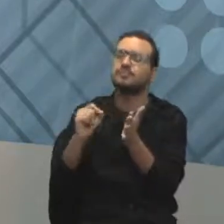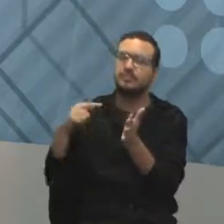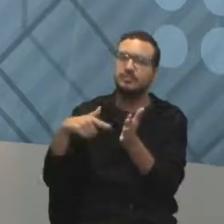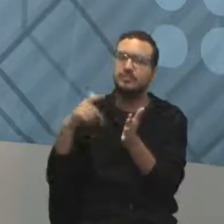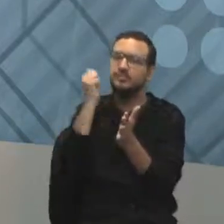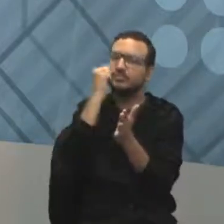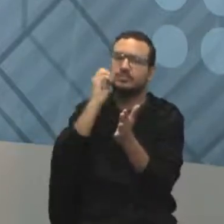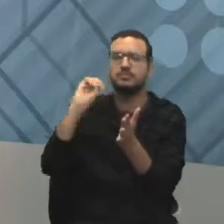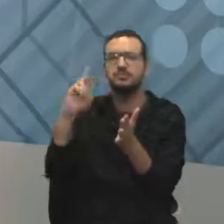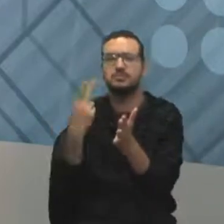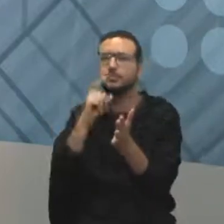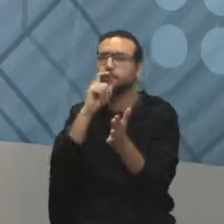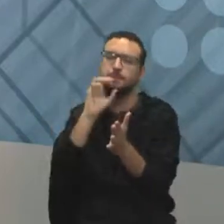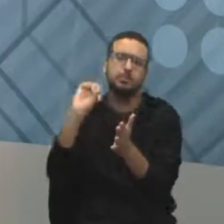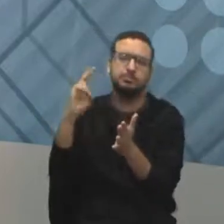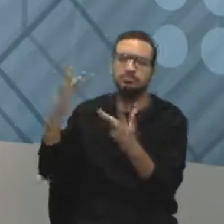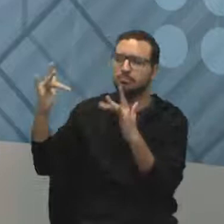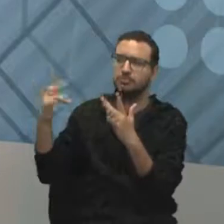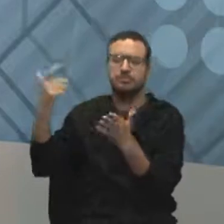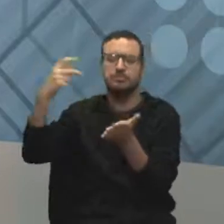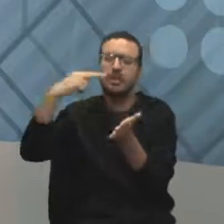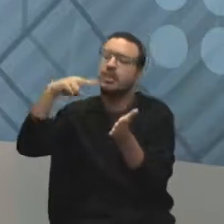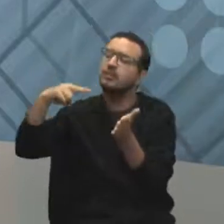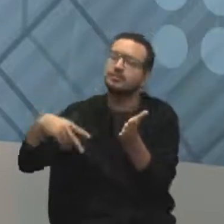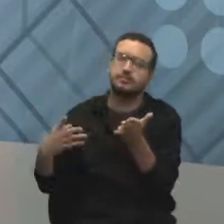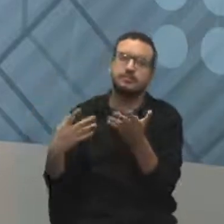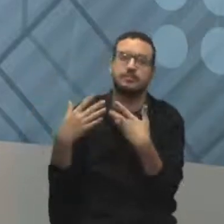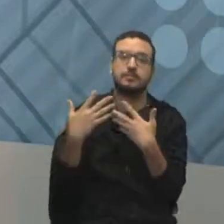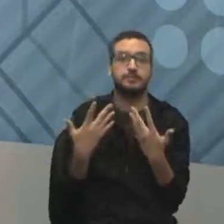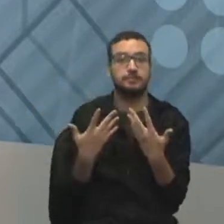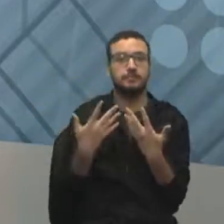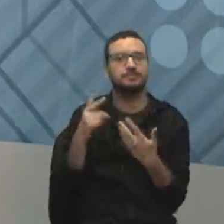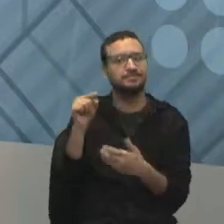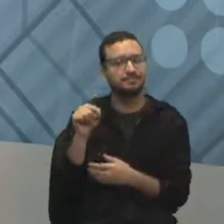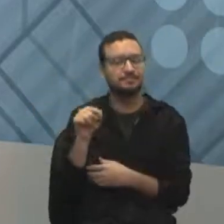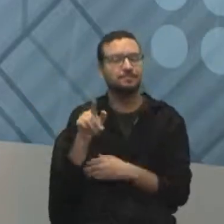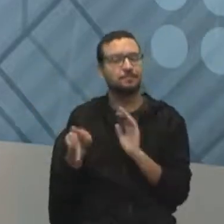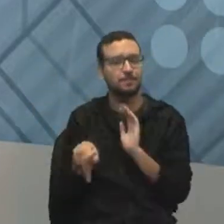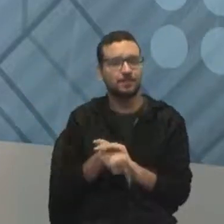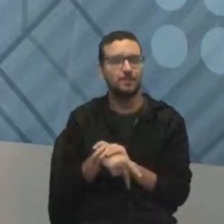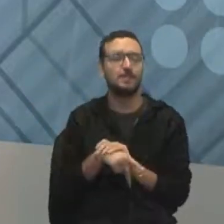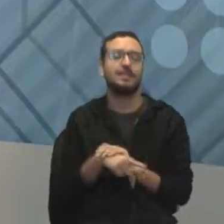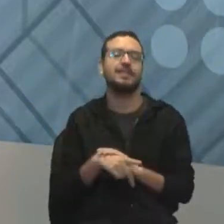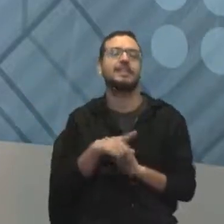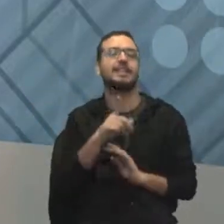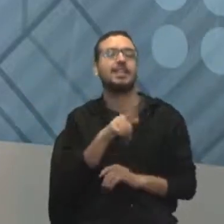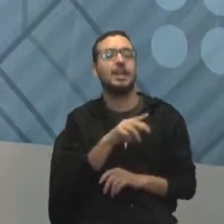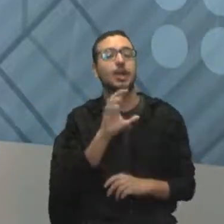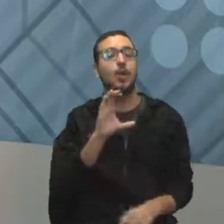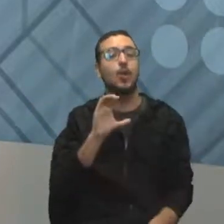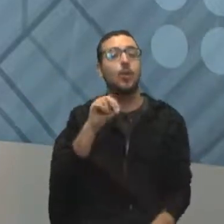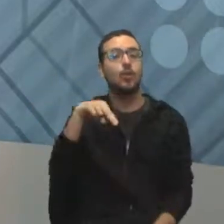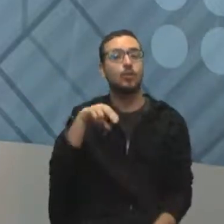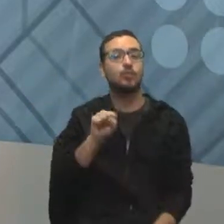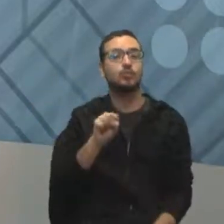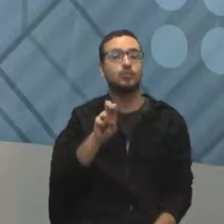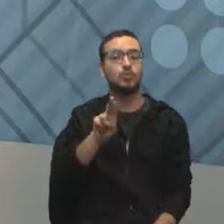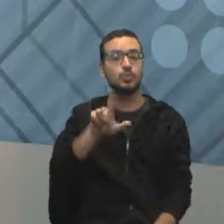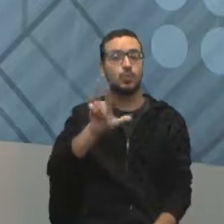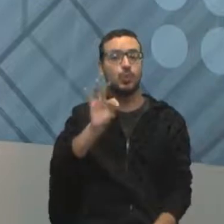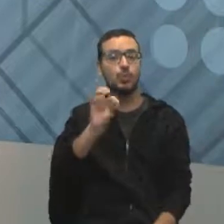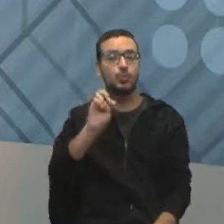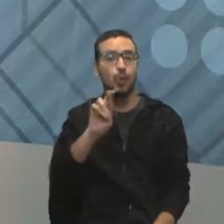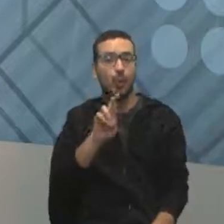vê se tem alguma coisa que não está muito legal. É isso que o consultor ou o auditor da qualidade, ele vem fazer, ele vem